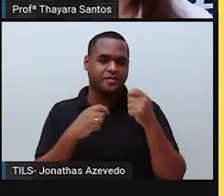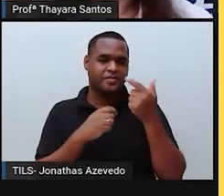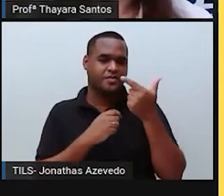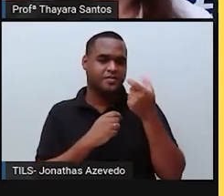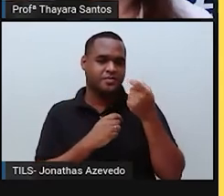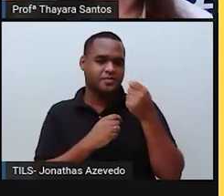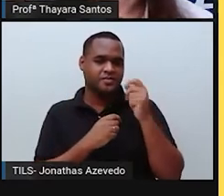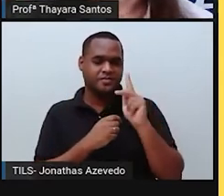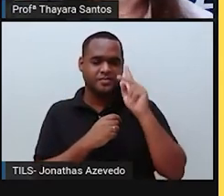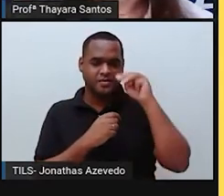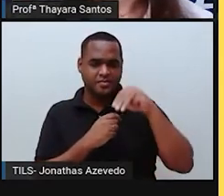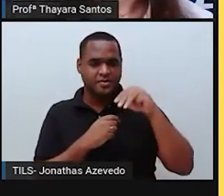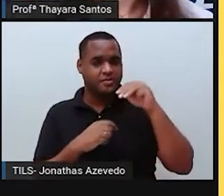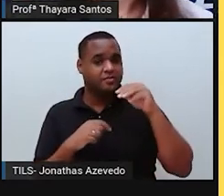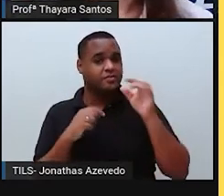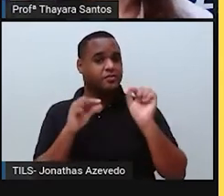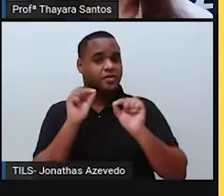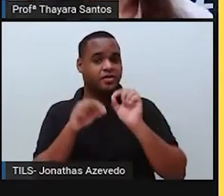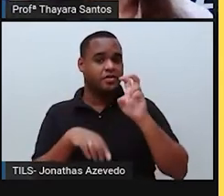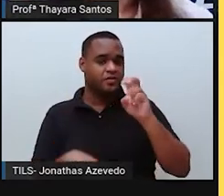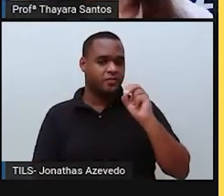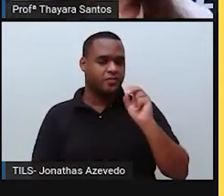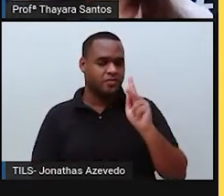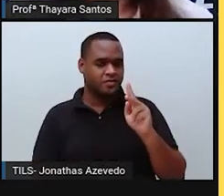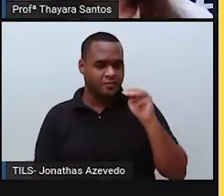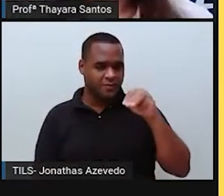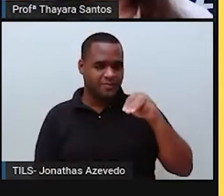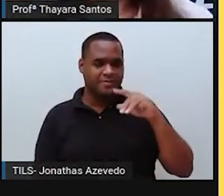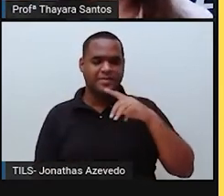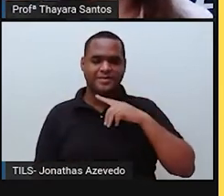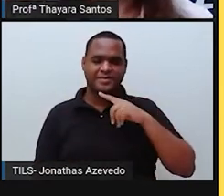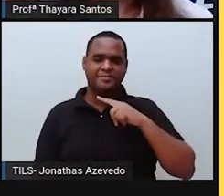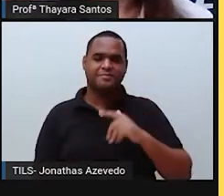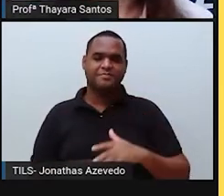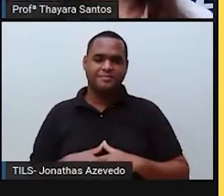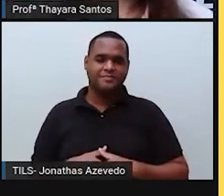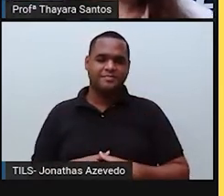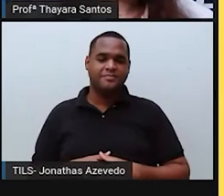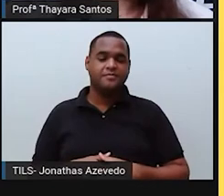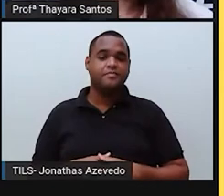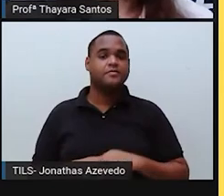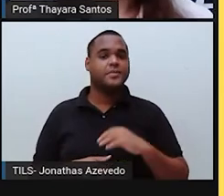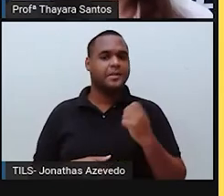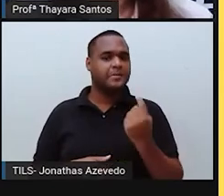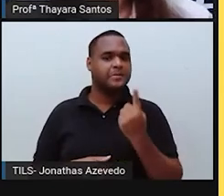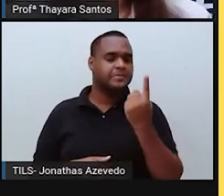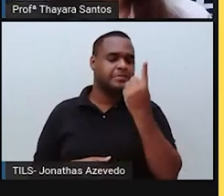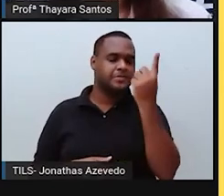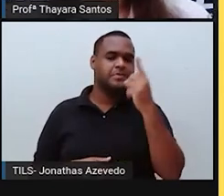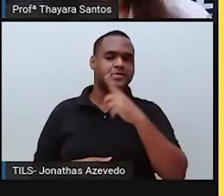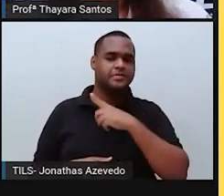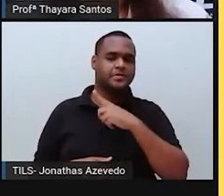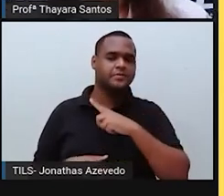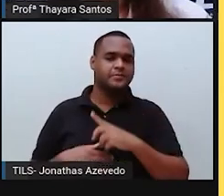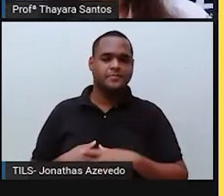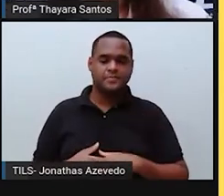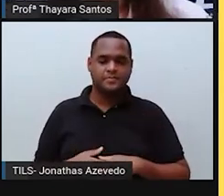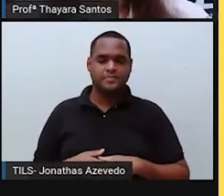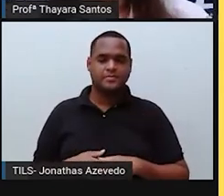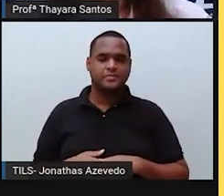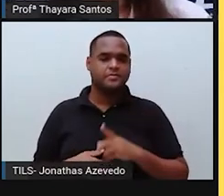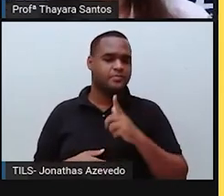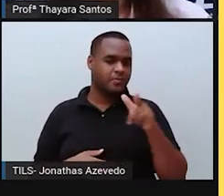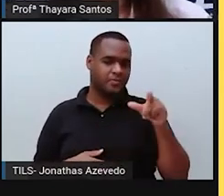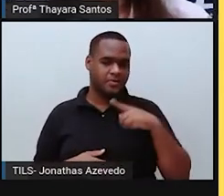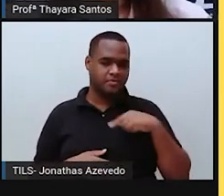quilômetros anteriores até os 50 quilômetros. Então, a camada mais alta. E nessa camada, a